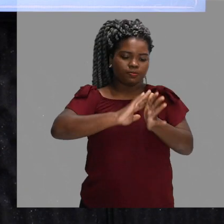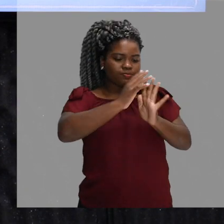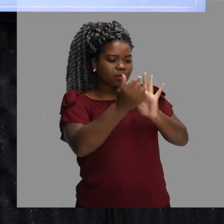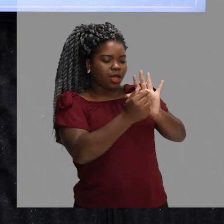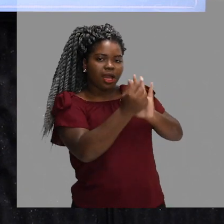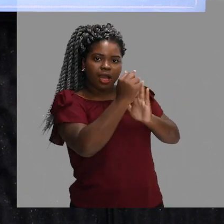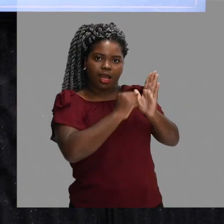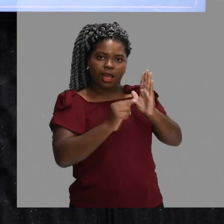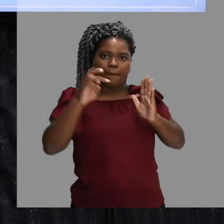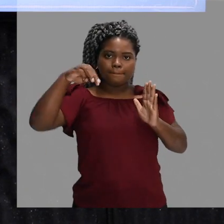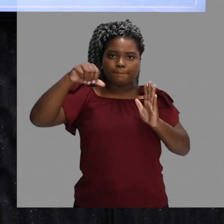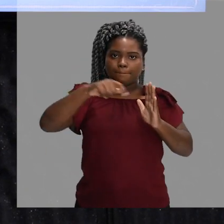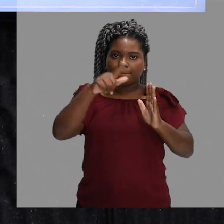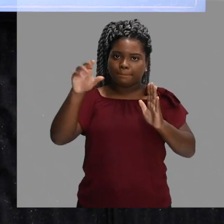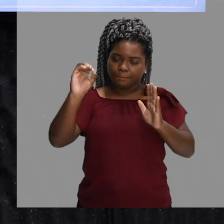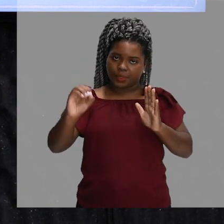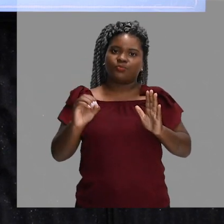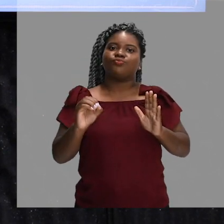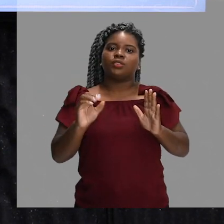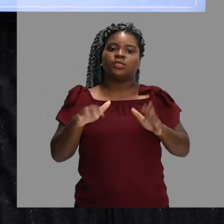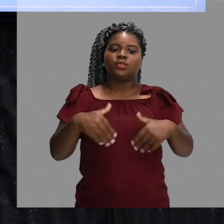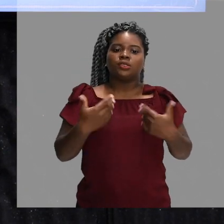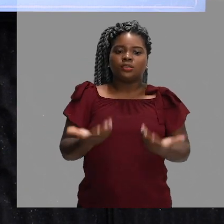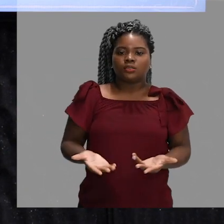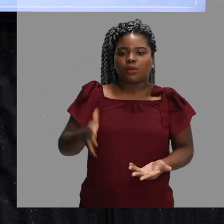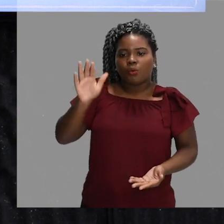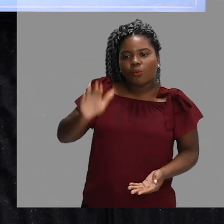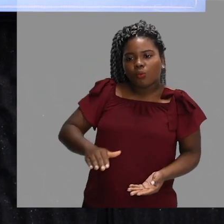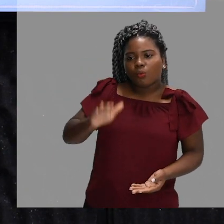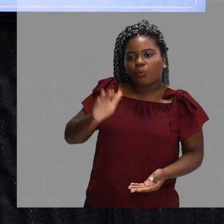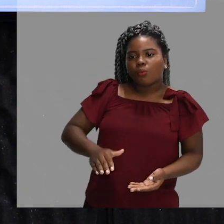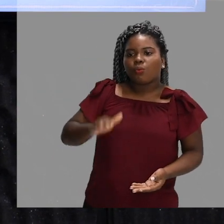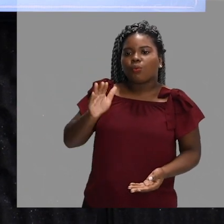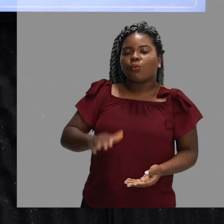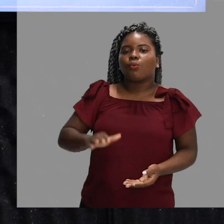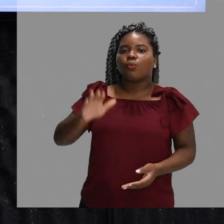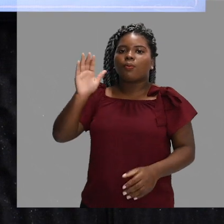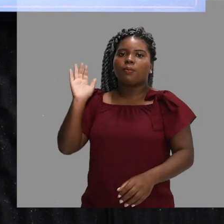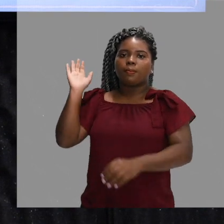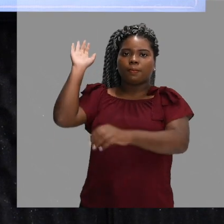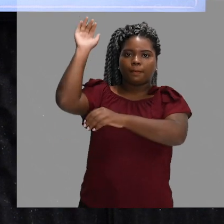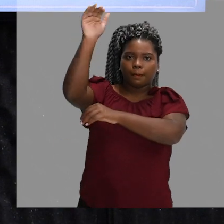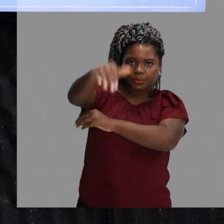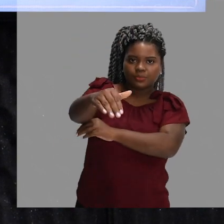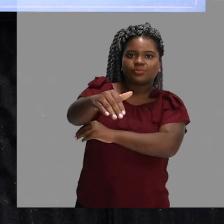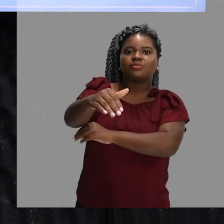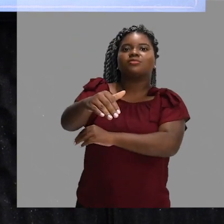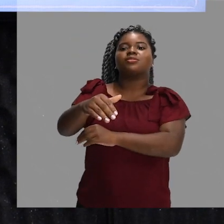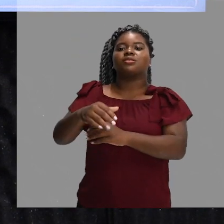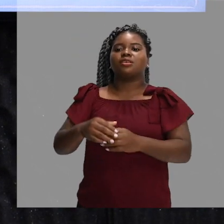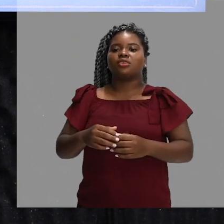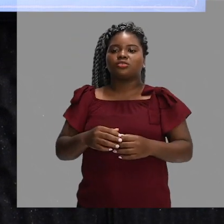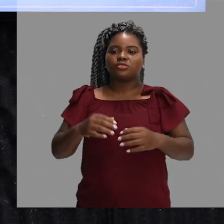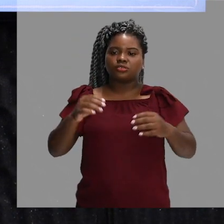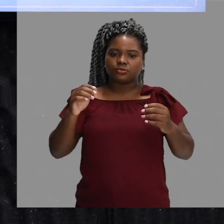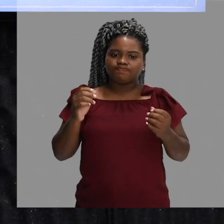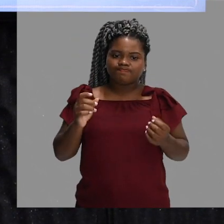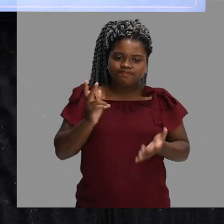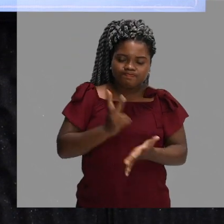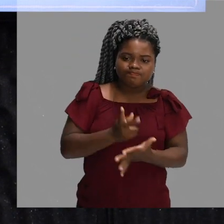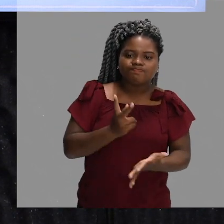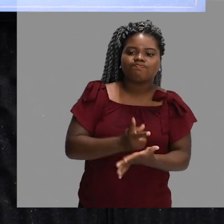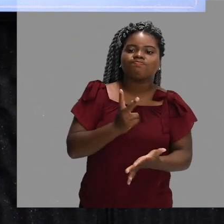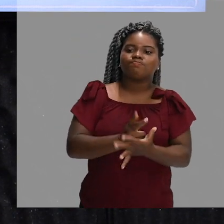própria mão, então o basquetebol ele tem uma ligação direta com a criação do vôleibol, um esporte que não tivesse contato